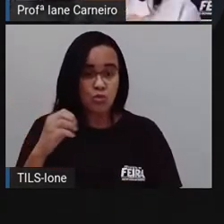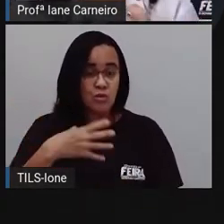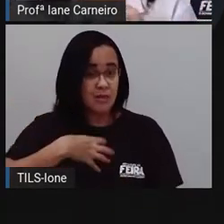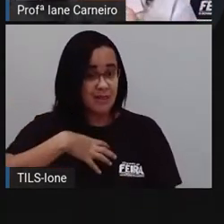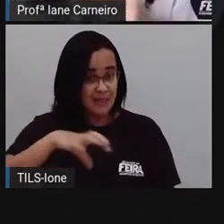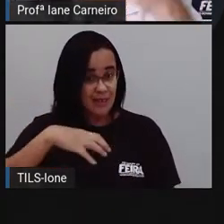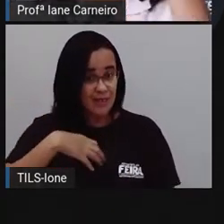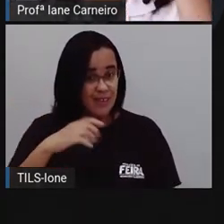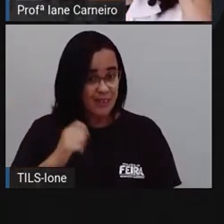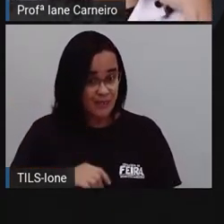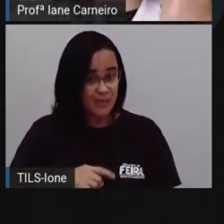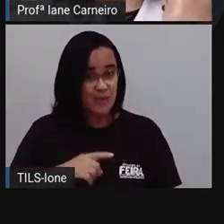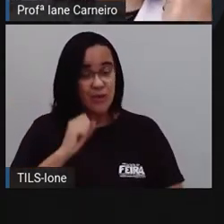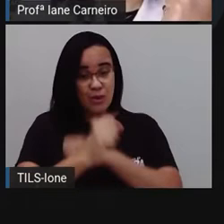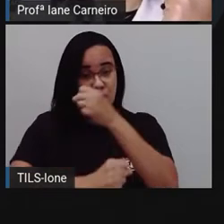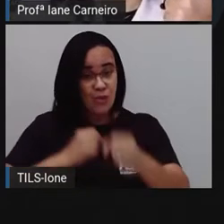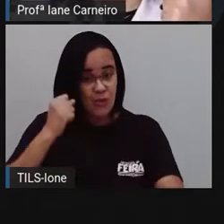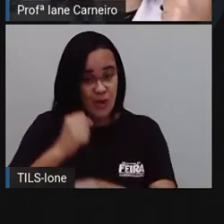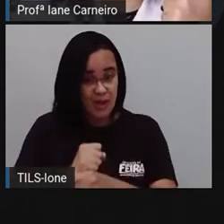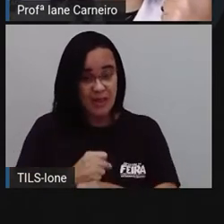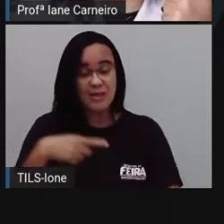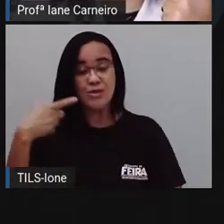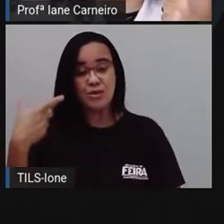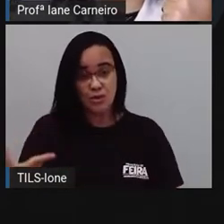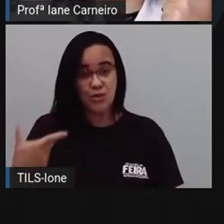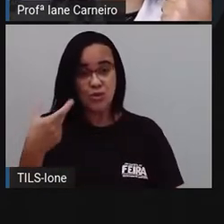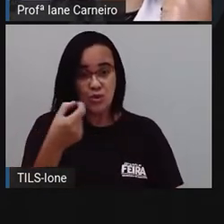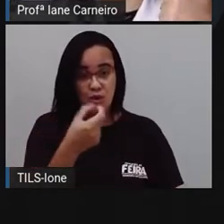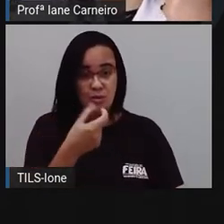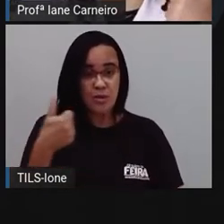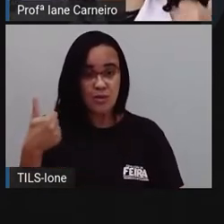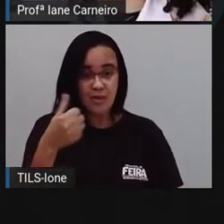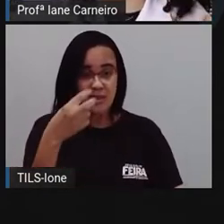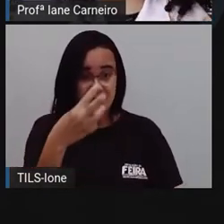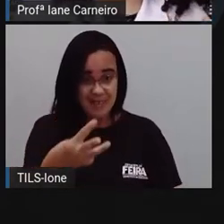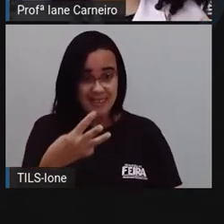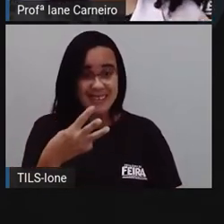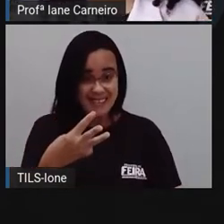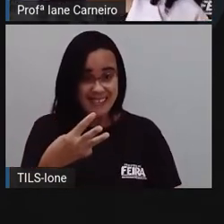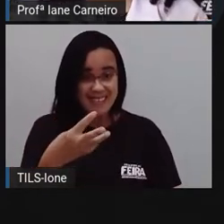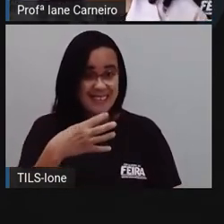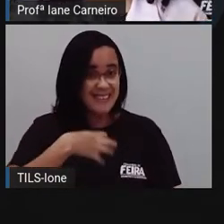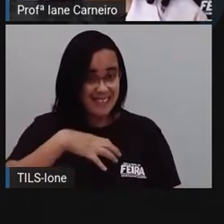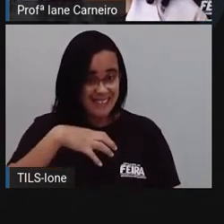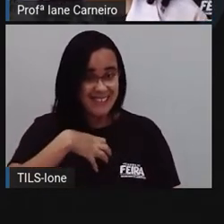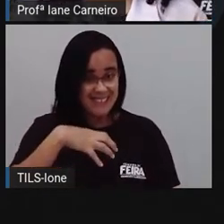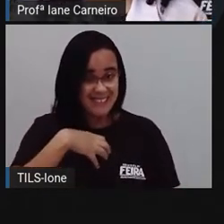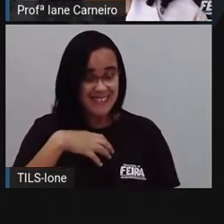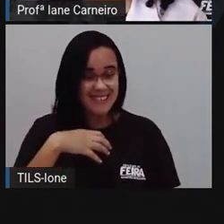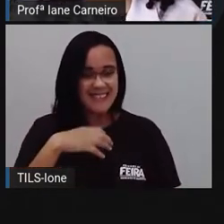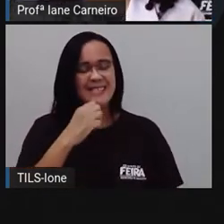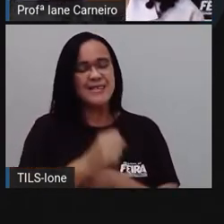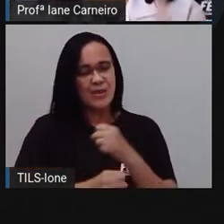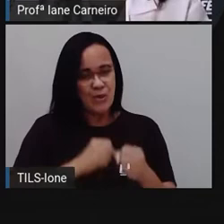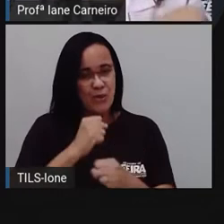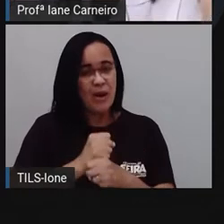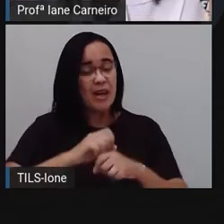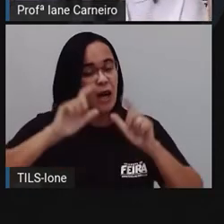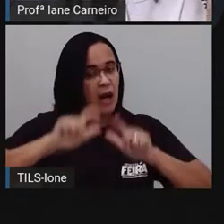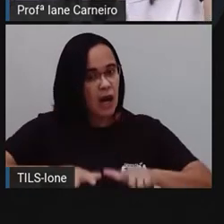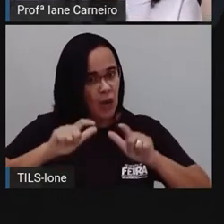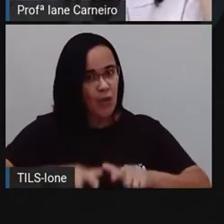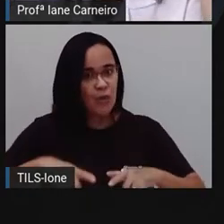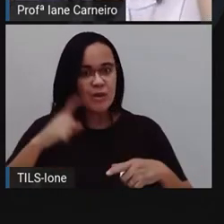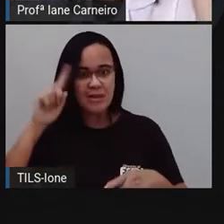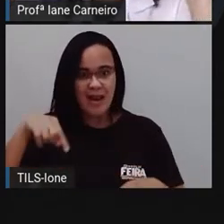é importante a gente saber o local, né? O local foi onde aqui? No zoológico de Salvador. E o ano, ó, 2013. Não é em qualquer